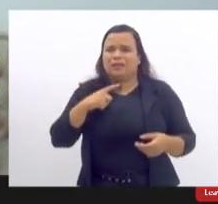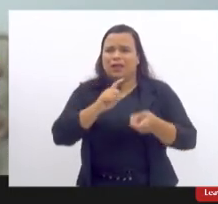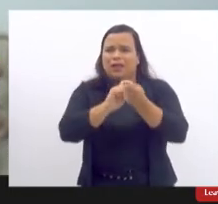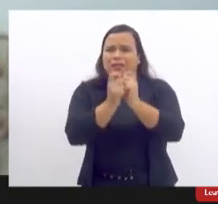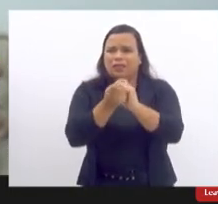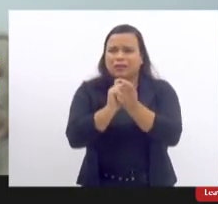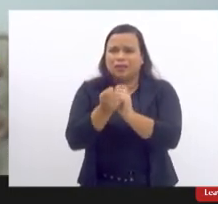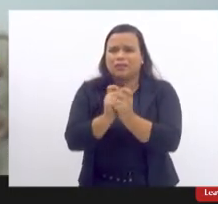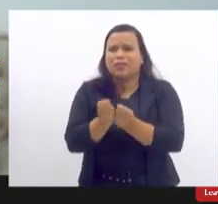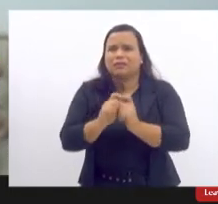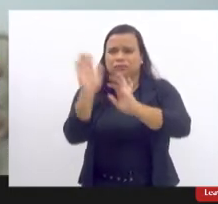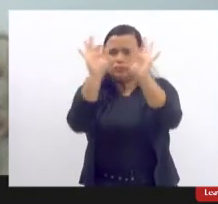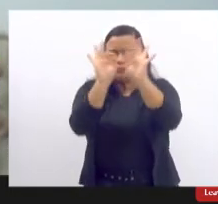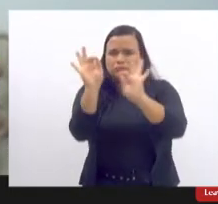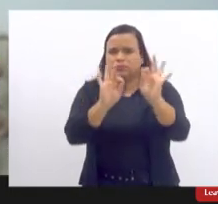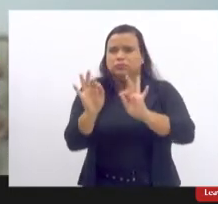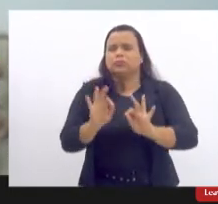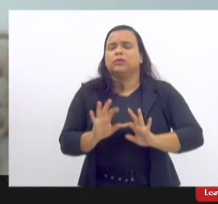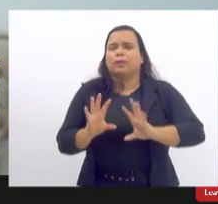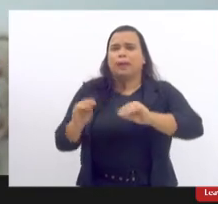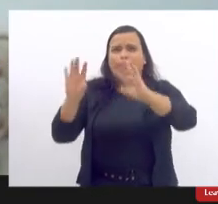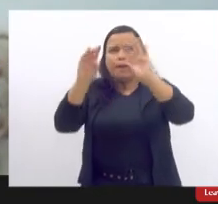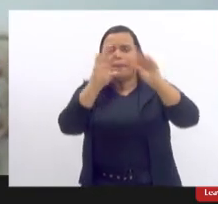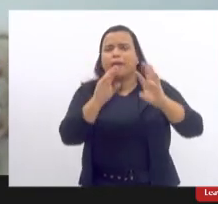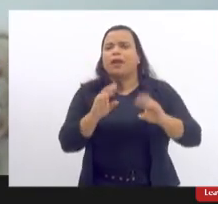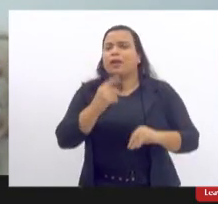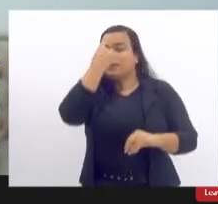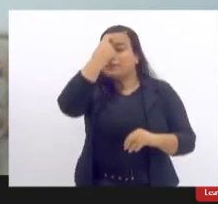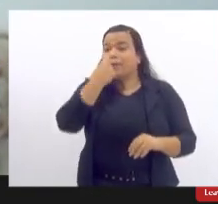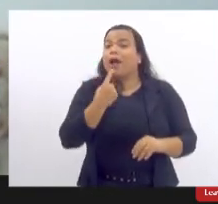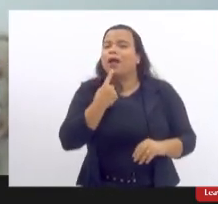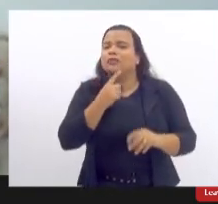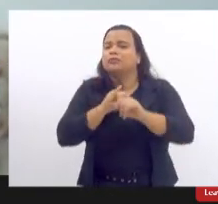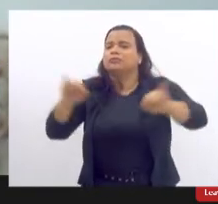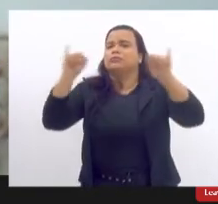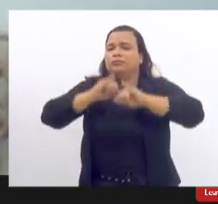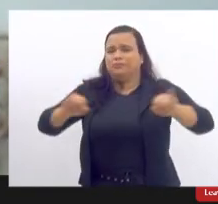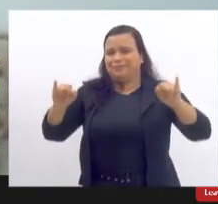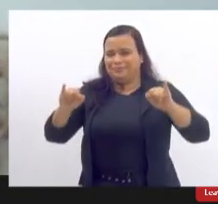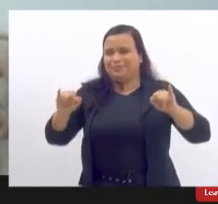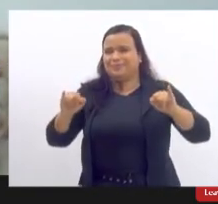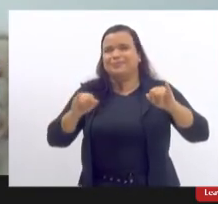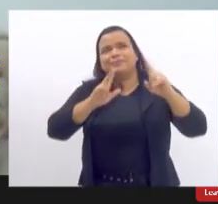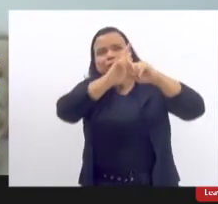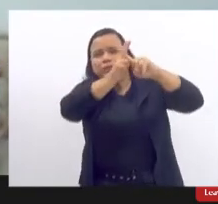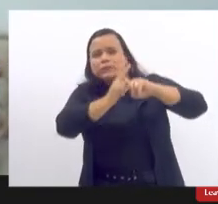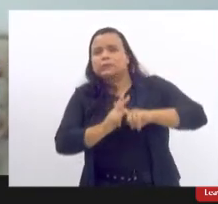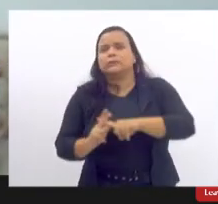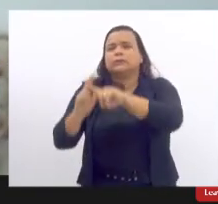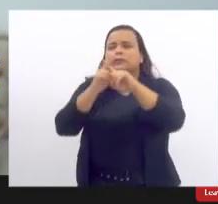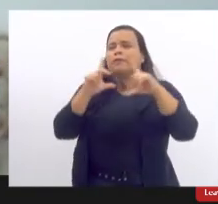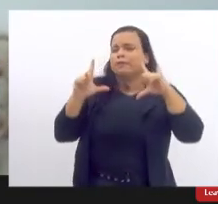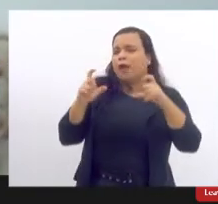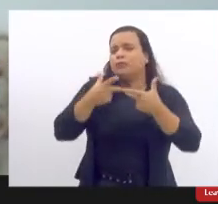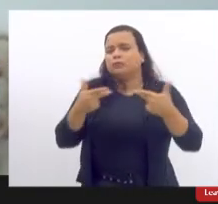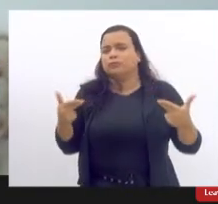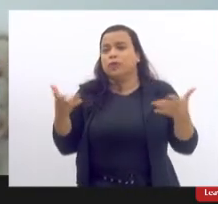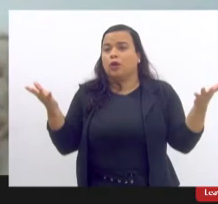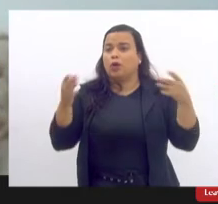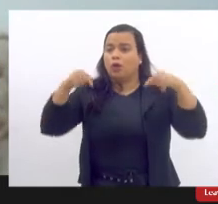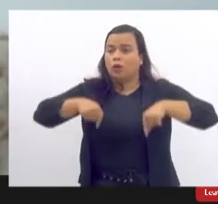imagem publicitária na discussão assim como aqui hoje muito me chamou atenção são membros do PONAR inclusive